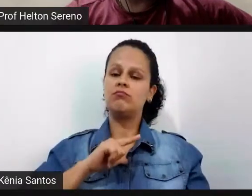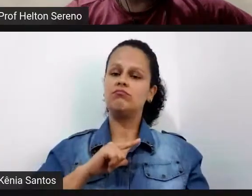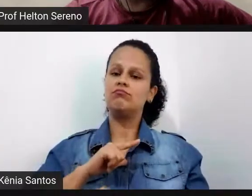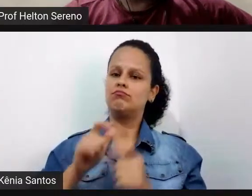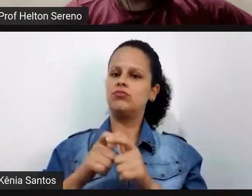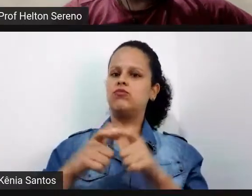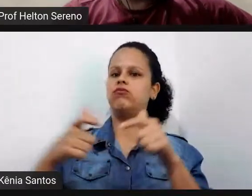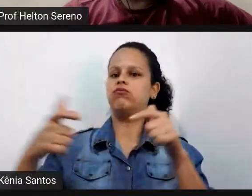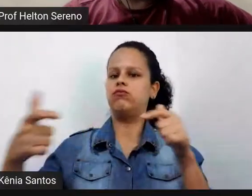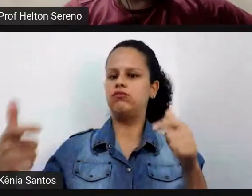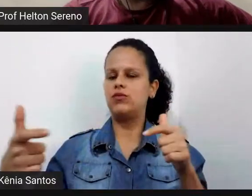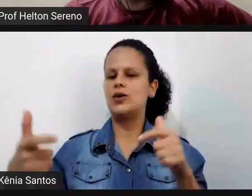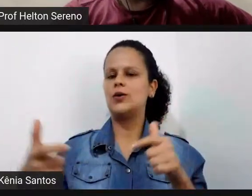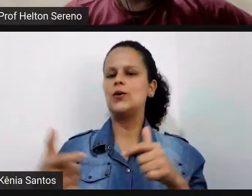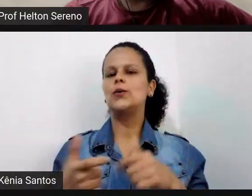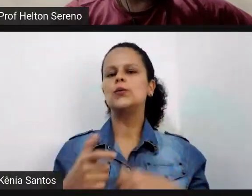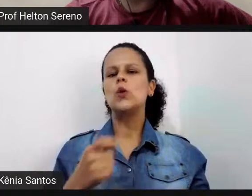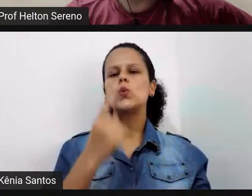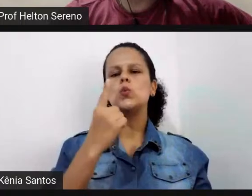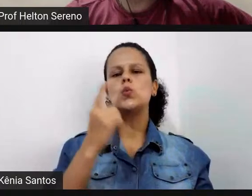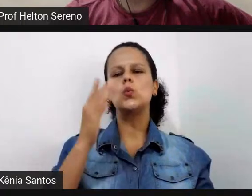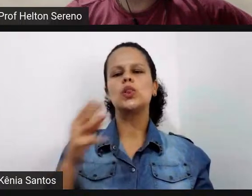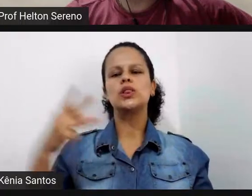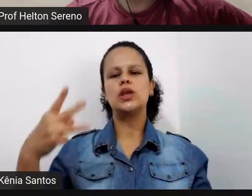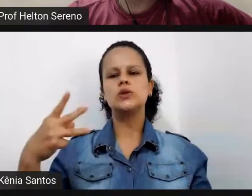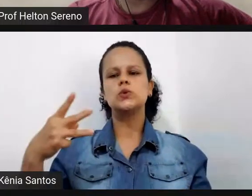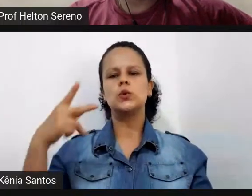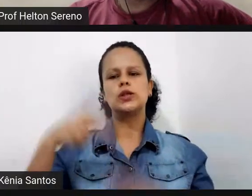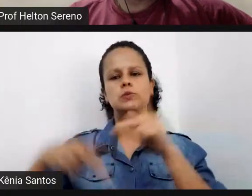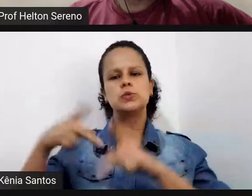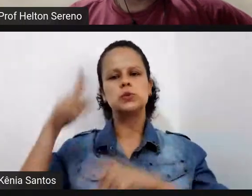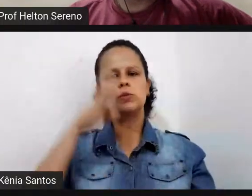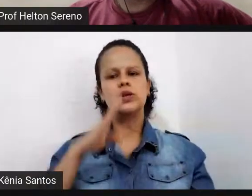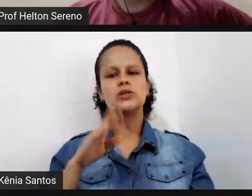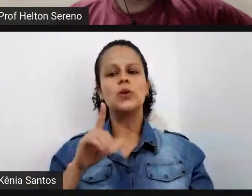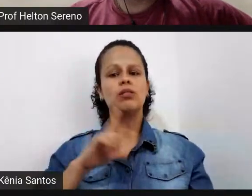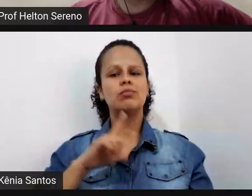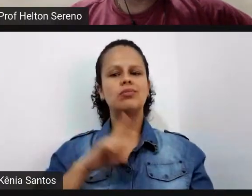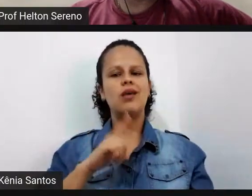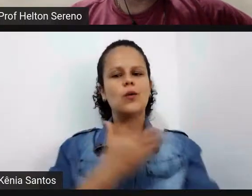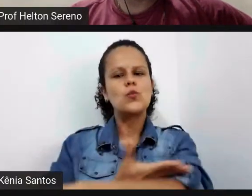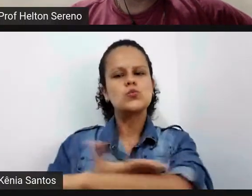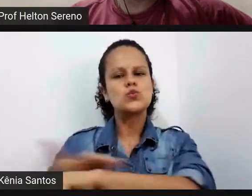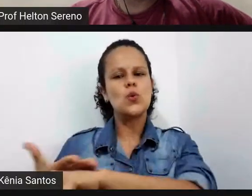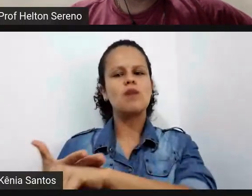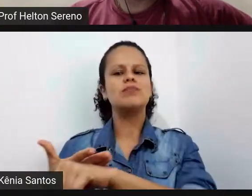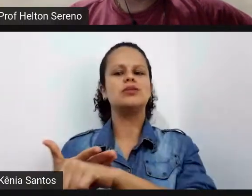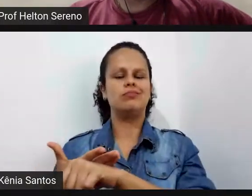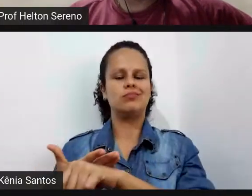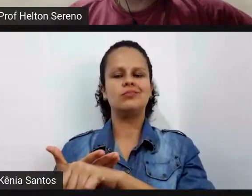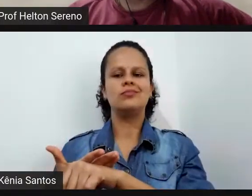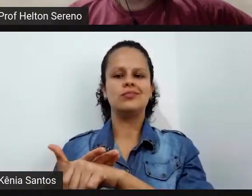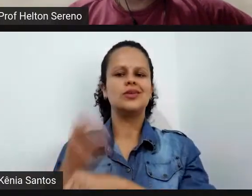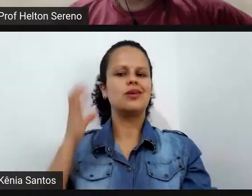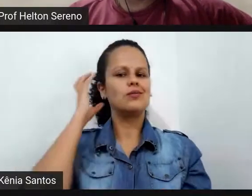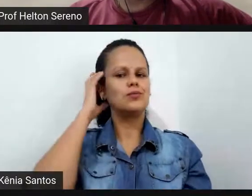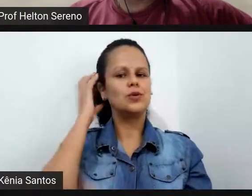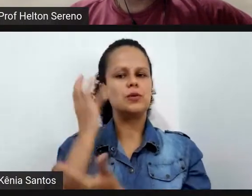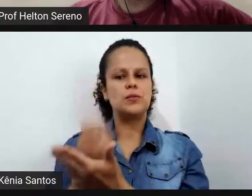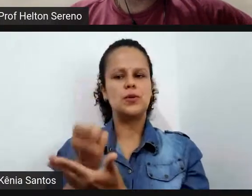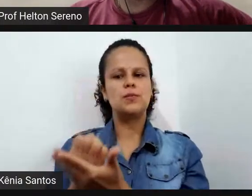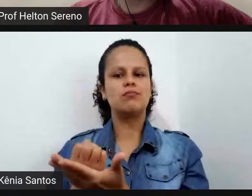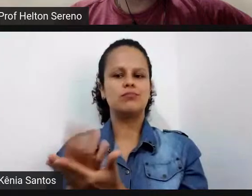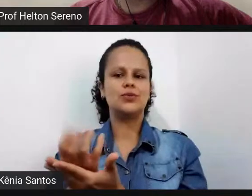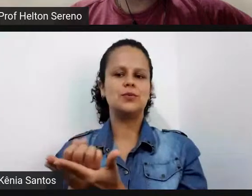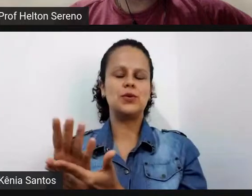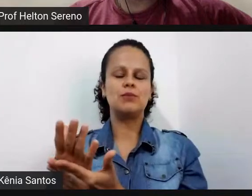que um terço dos brasileiros já escutam podcast e é mais uma mídia que tem surgido com muita força e que tem demonstrado um